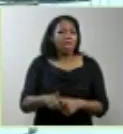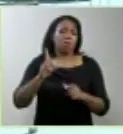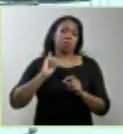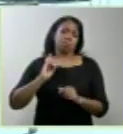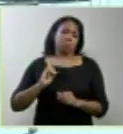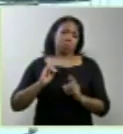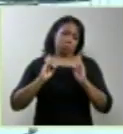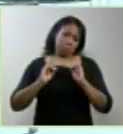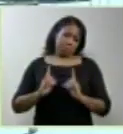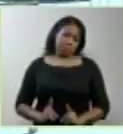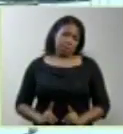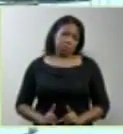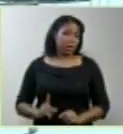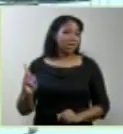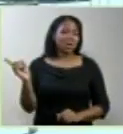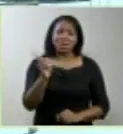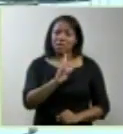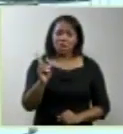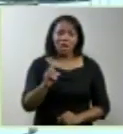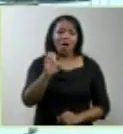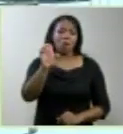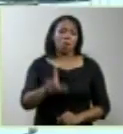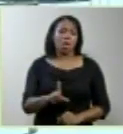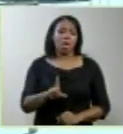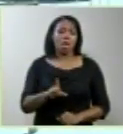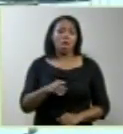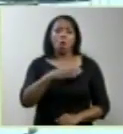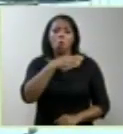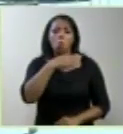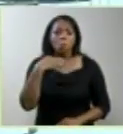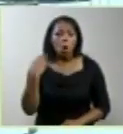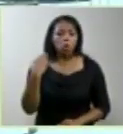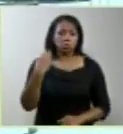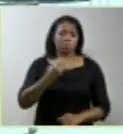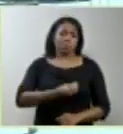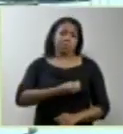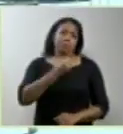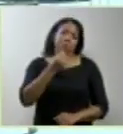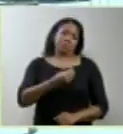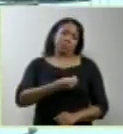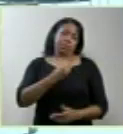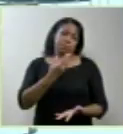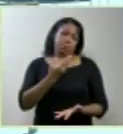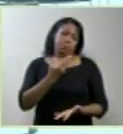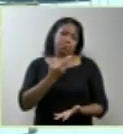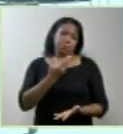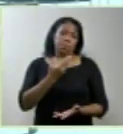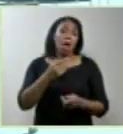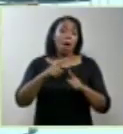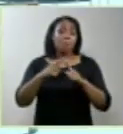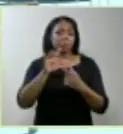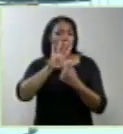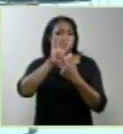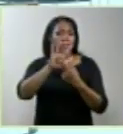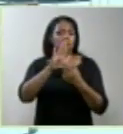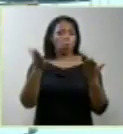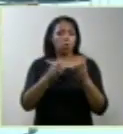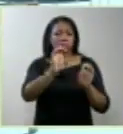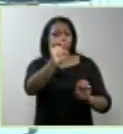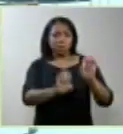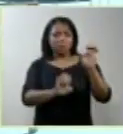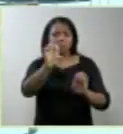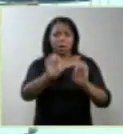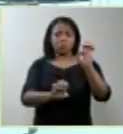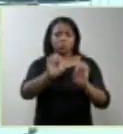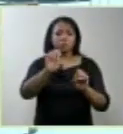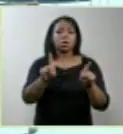Ele não é alguém que, antes do momento da sua morte, aliás, todas as estatísticas que nos mostraram aqui hoje, incluíam